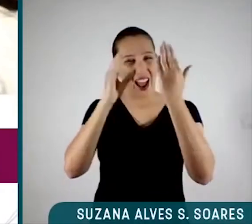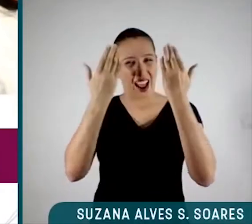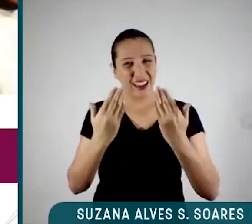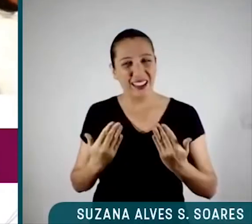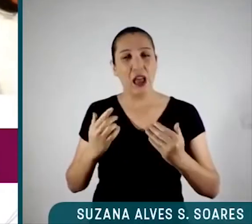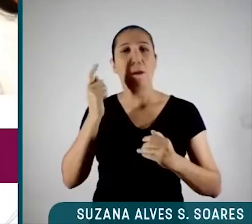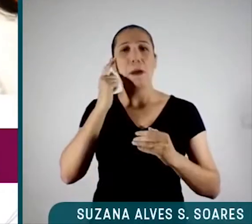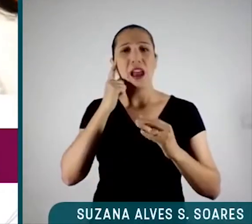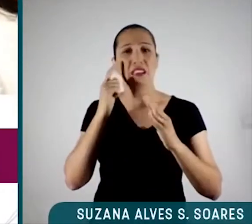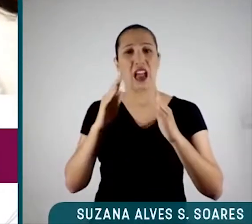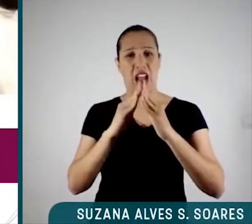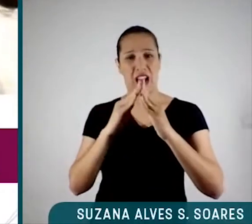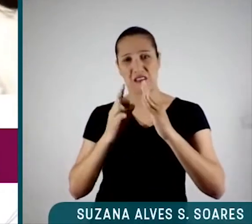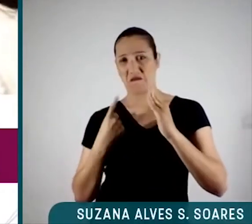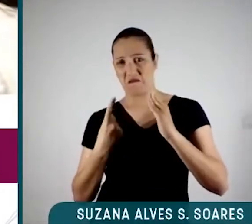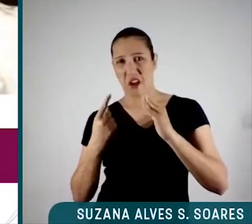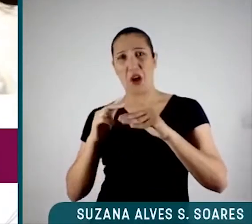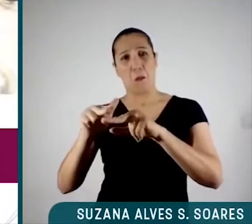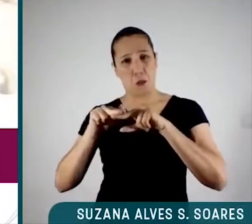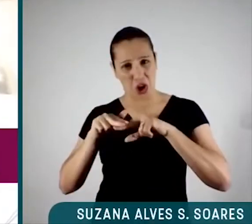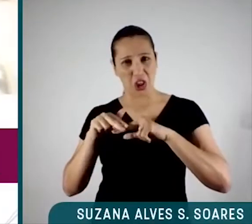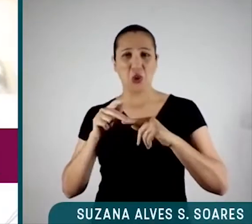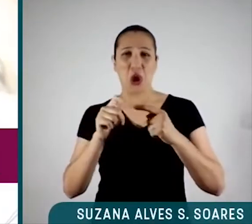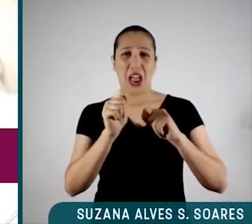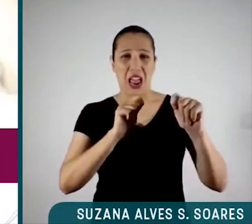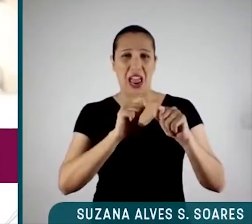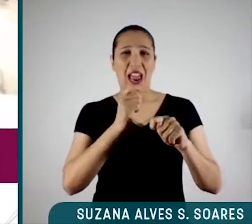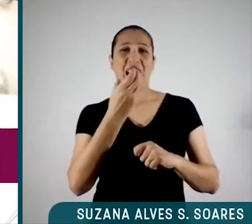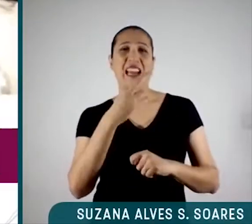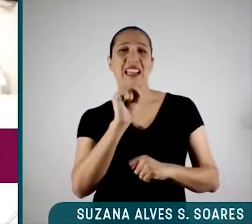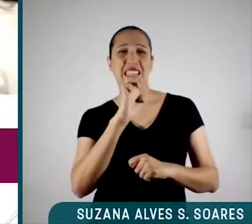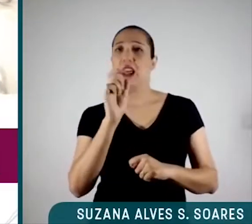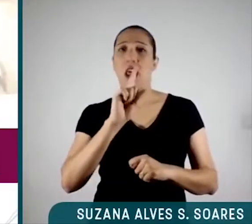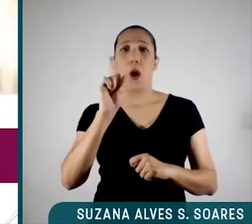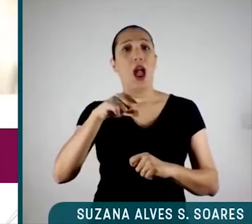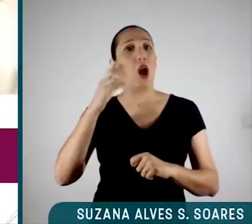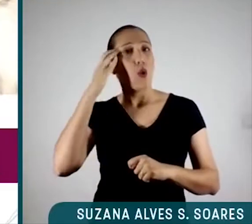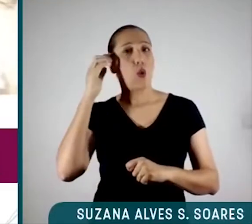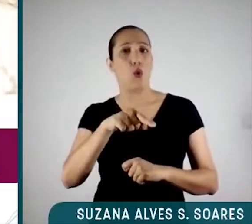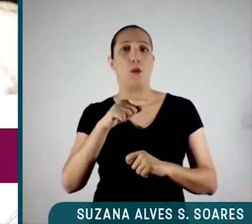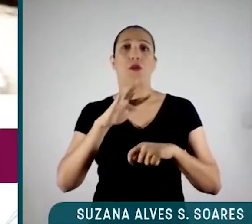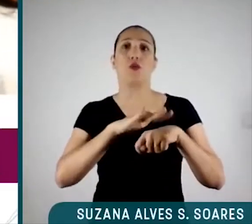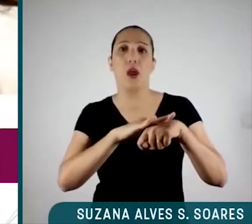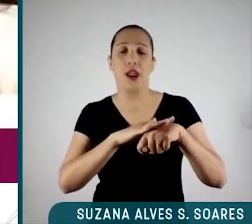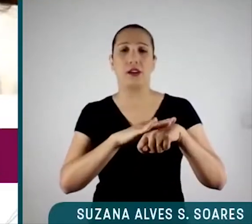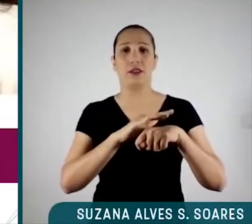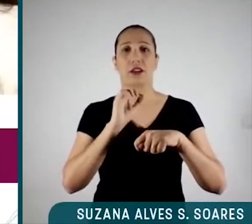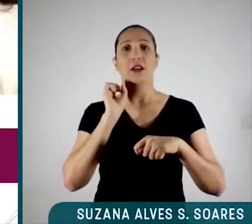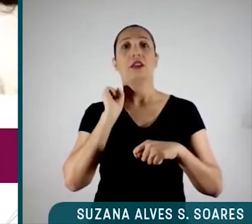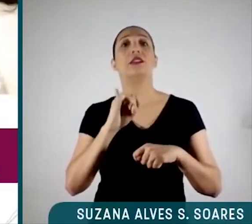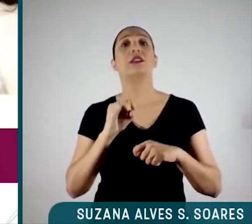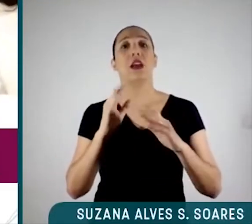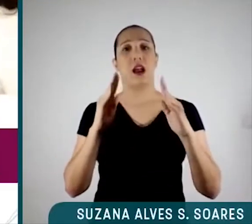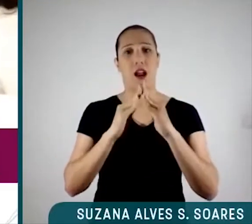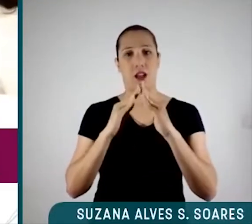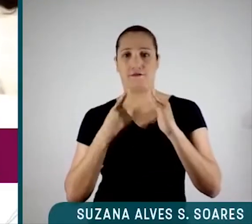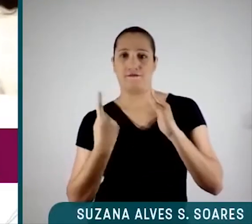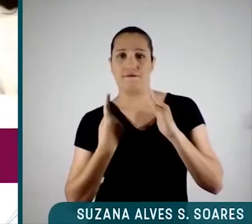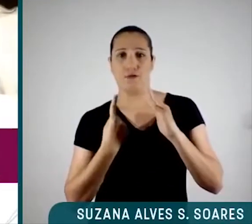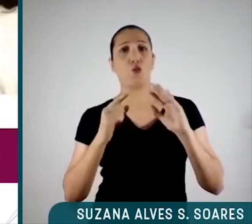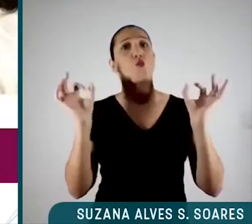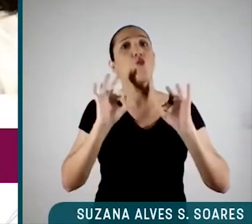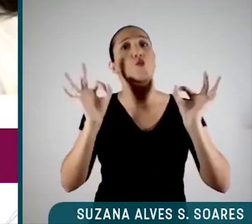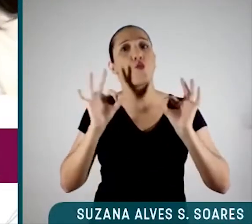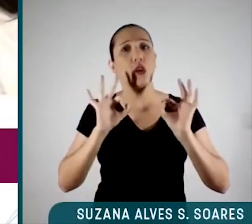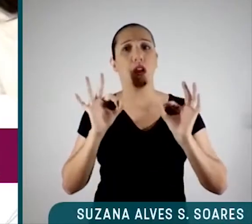crise e não exatamente a doença. Numa situação, como eu disse, sem nenhum isolamento, o custo, nem estou falando das